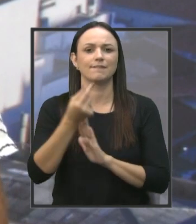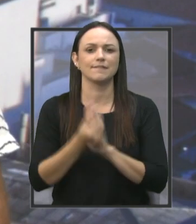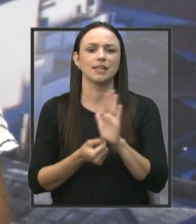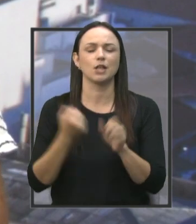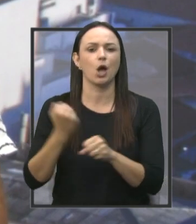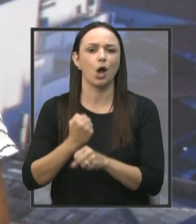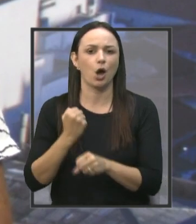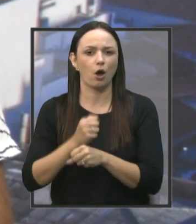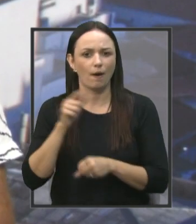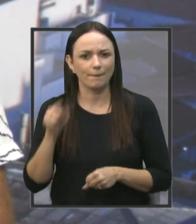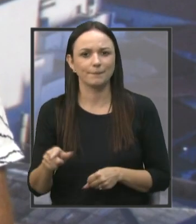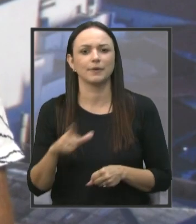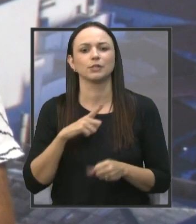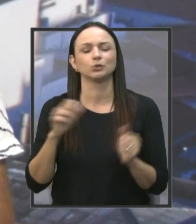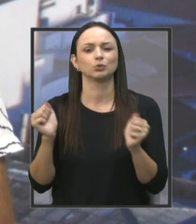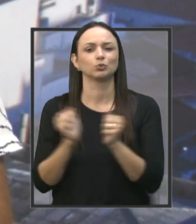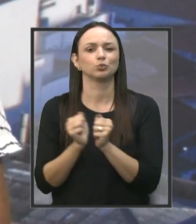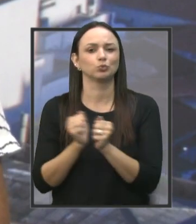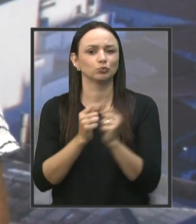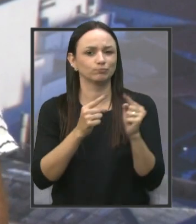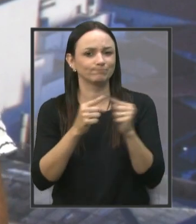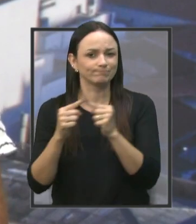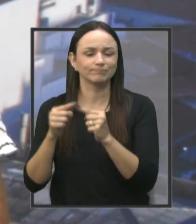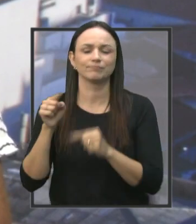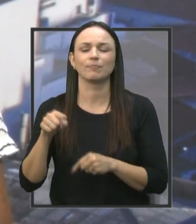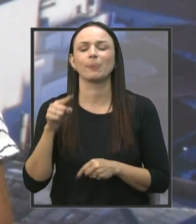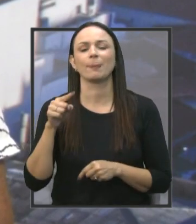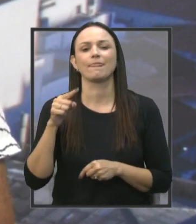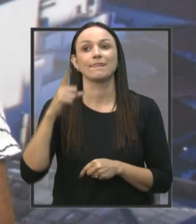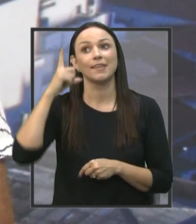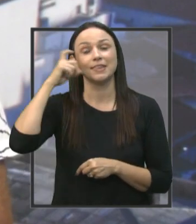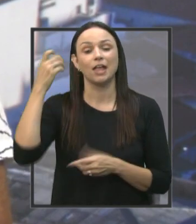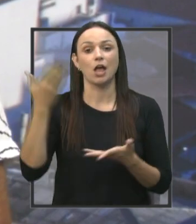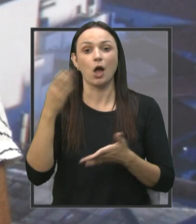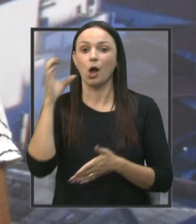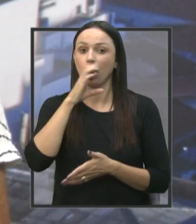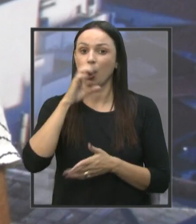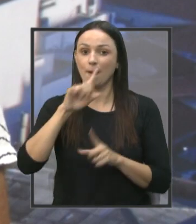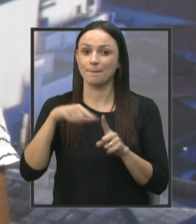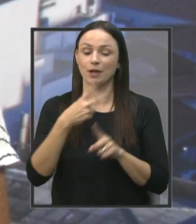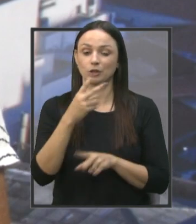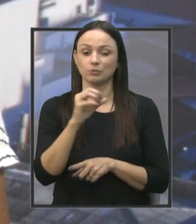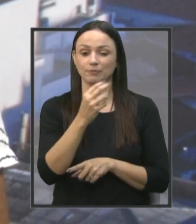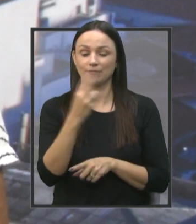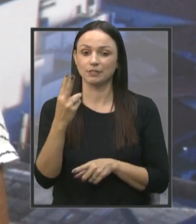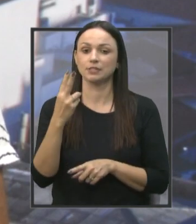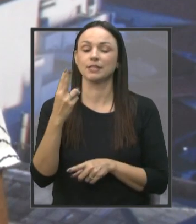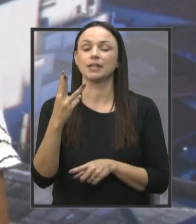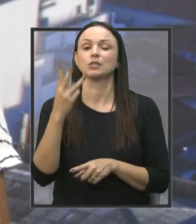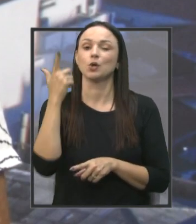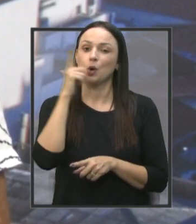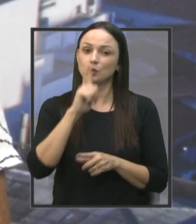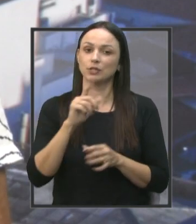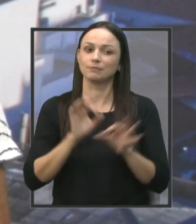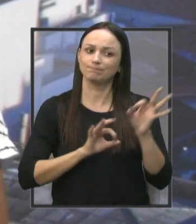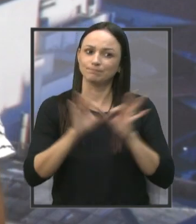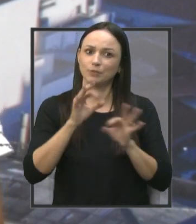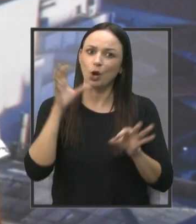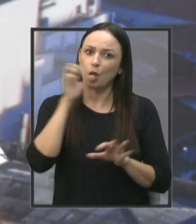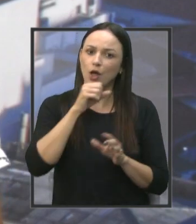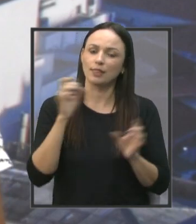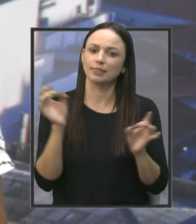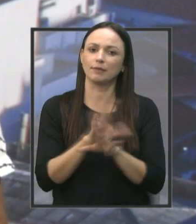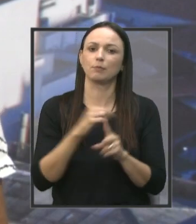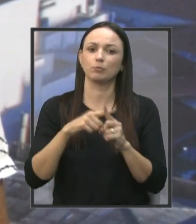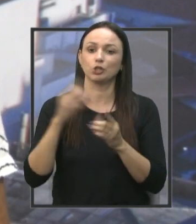Obras, que está junto, está interligado, e a ideia nossa é o mais rápido possível agora, em 23, fazer acontecer esse projeto e o mais rápido